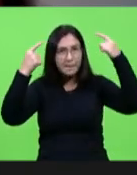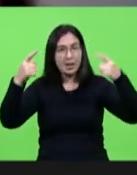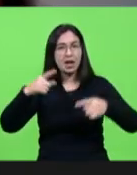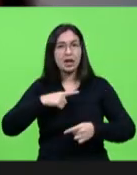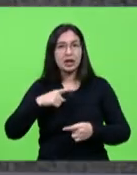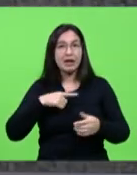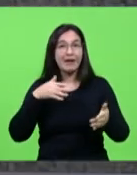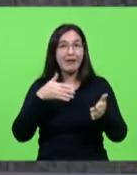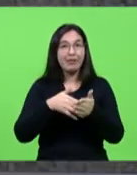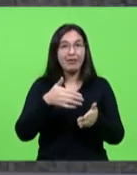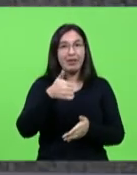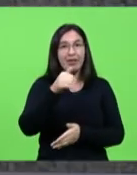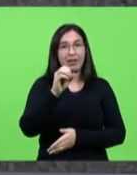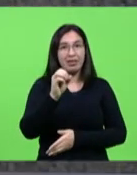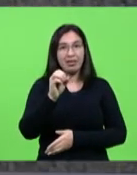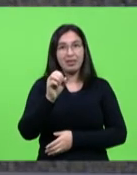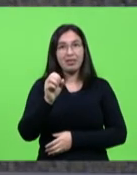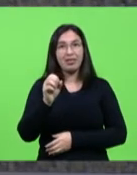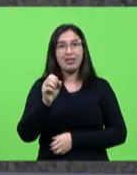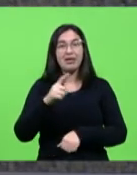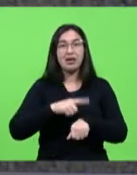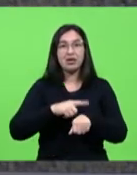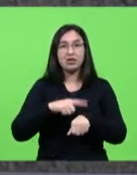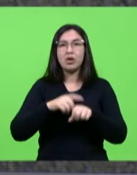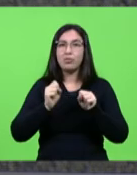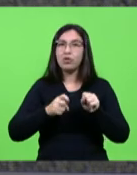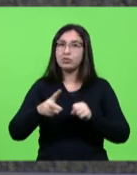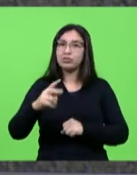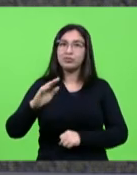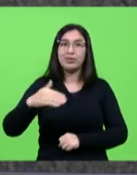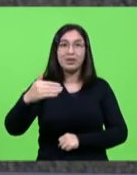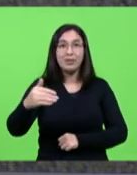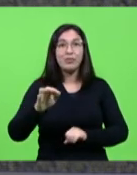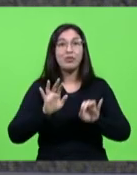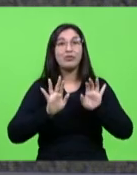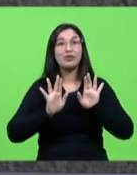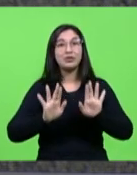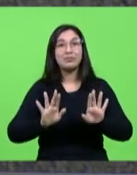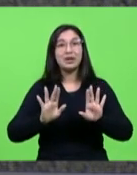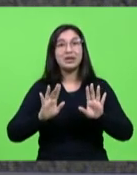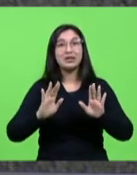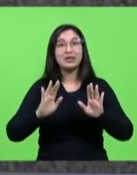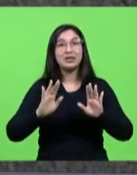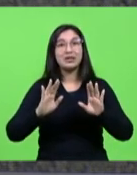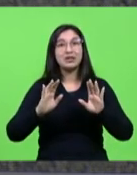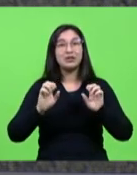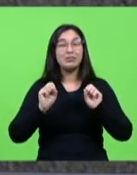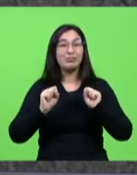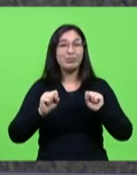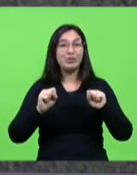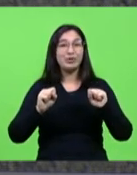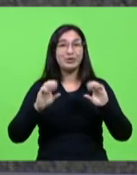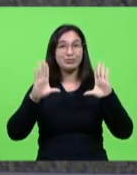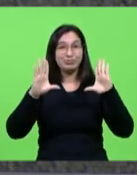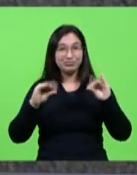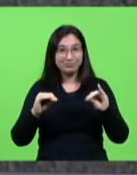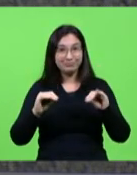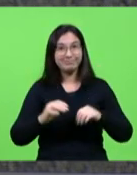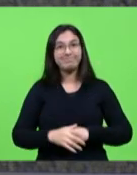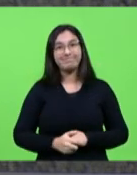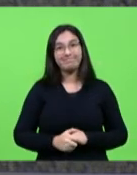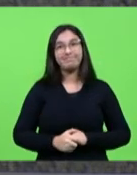10 horas podemos até continuar depois mas cai a transmissão então eu passo a palavra para